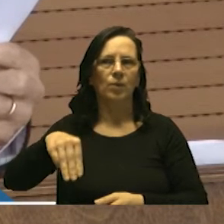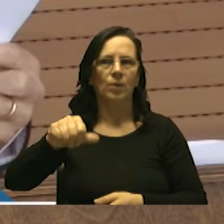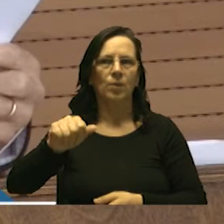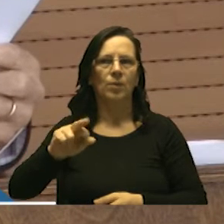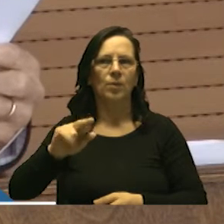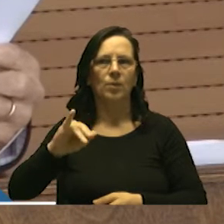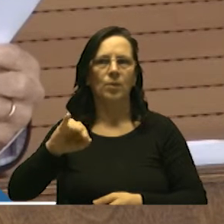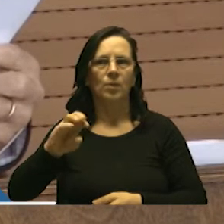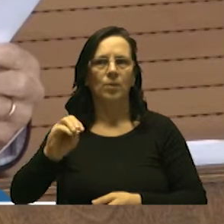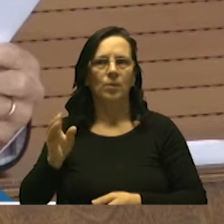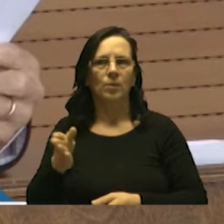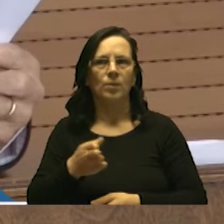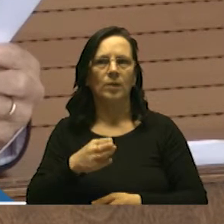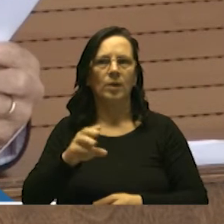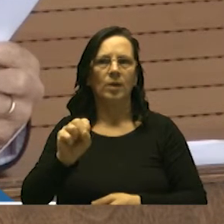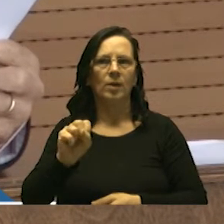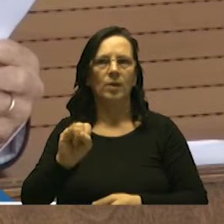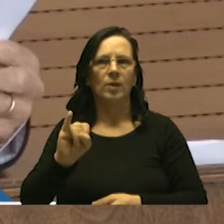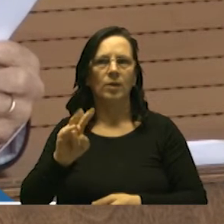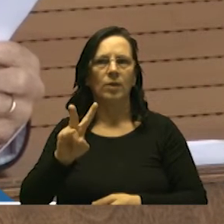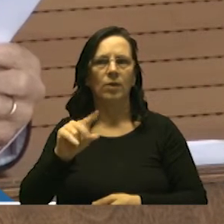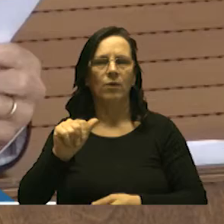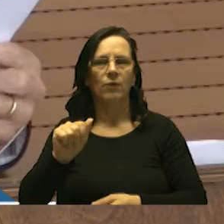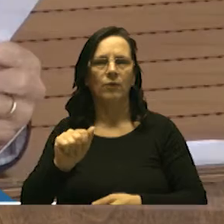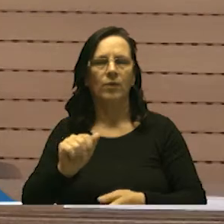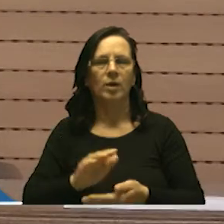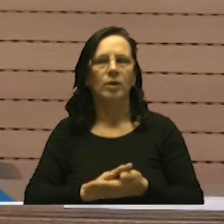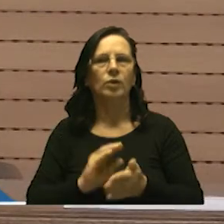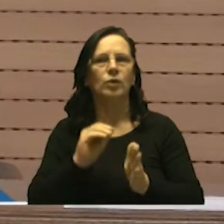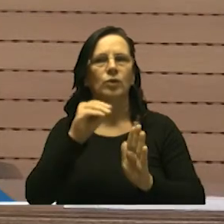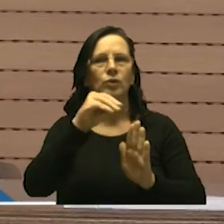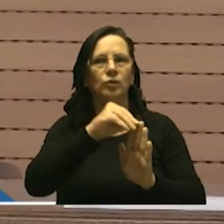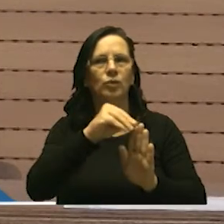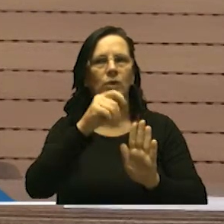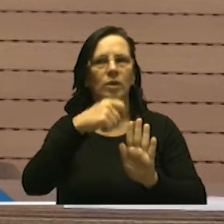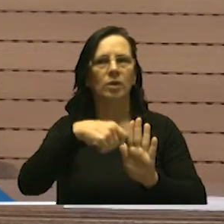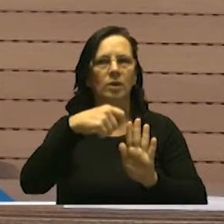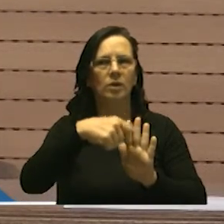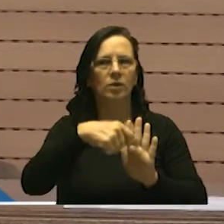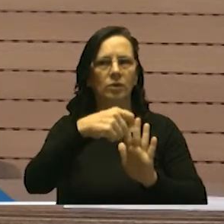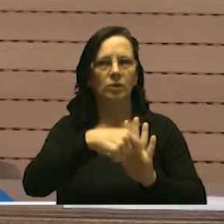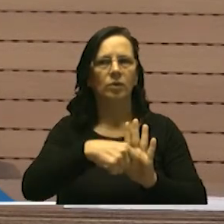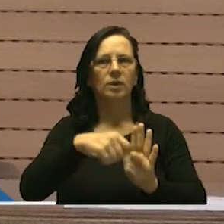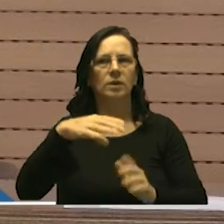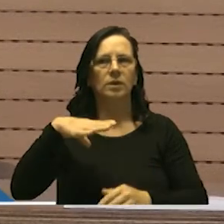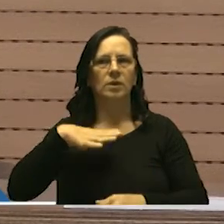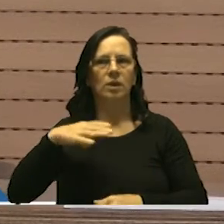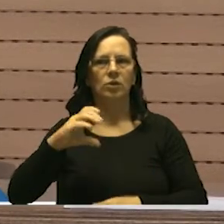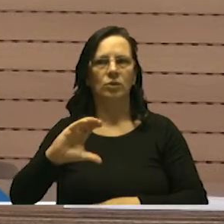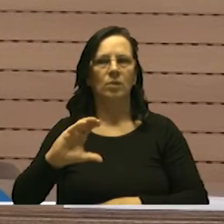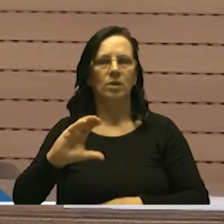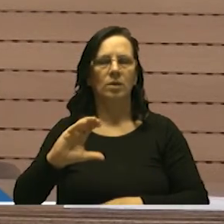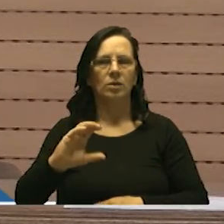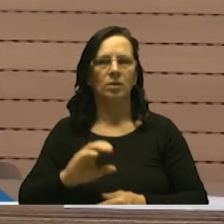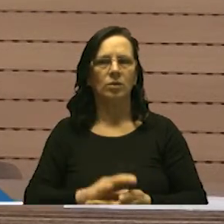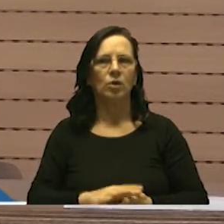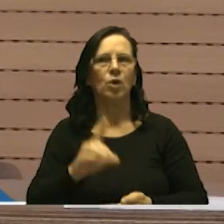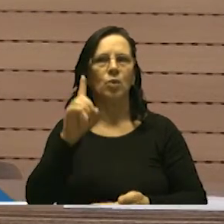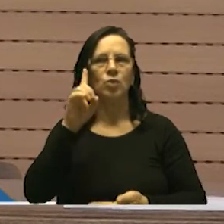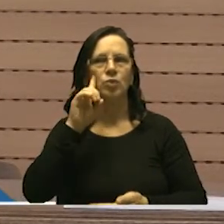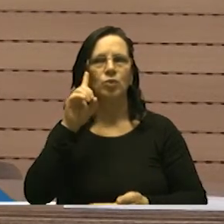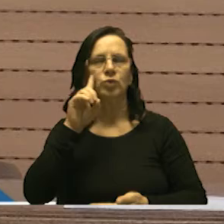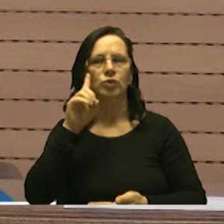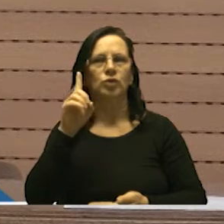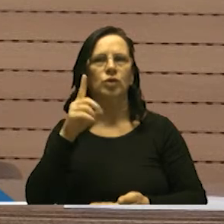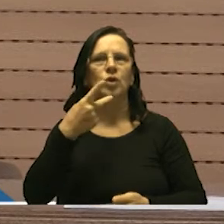Márcio Silva Nascimento, que institui no calendário oficial do município de Cubatão o Dia